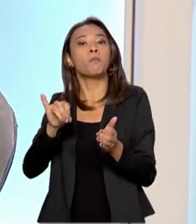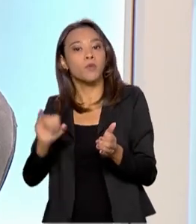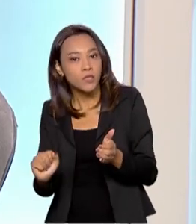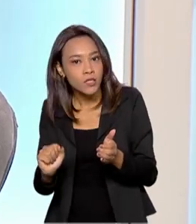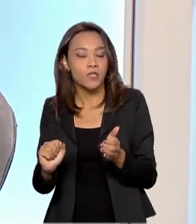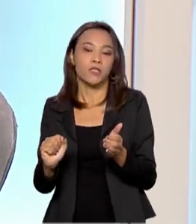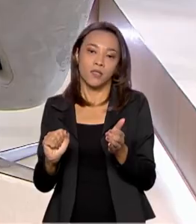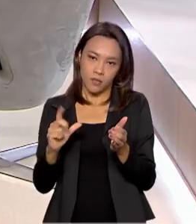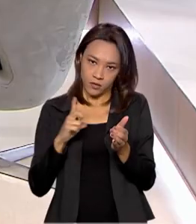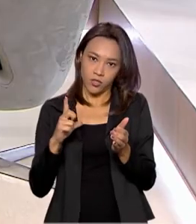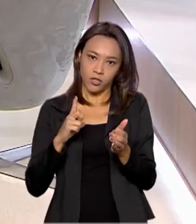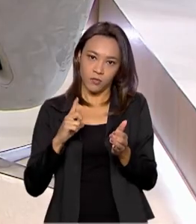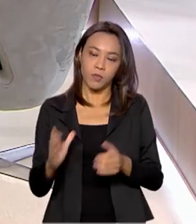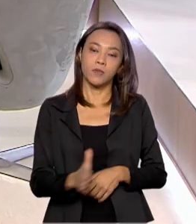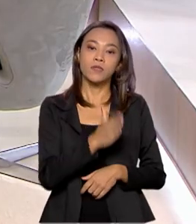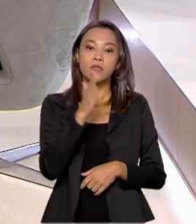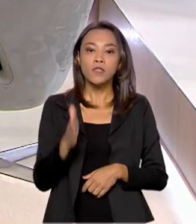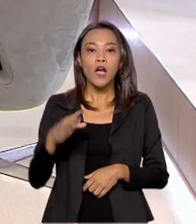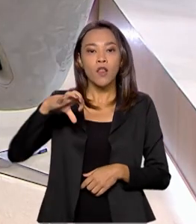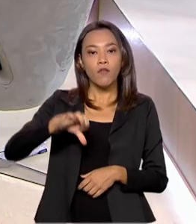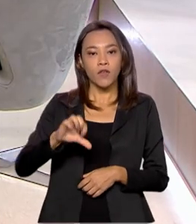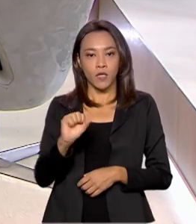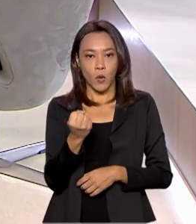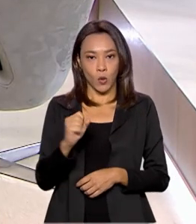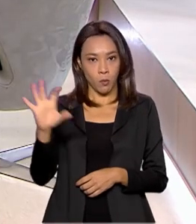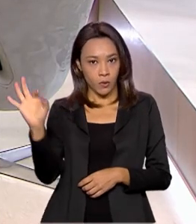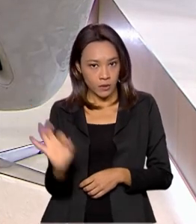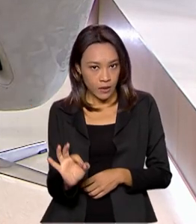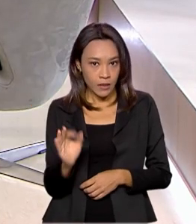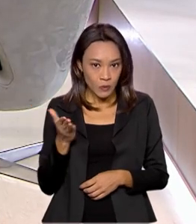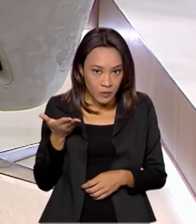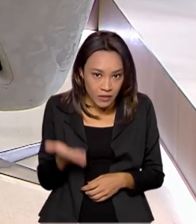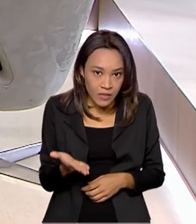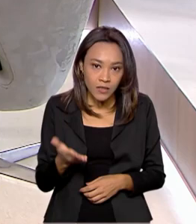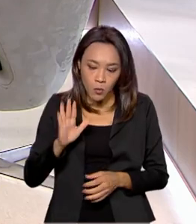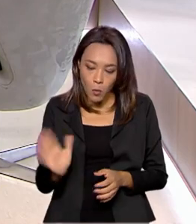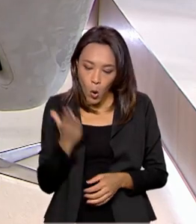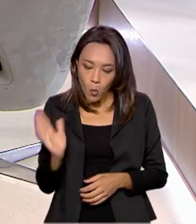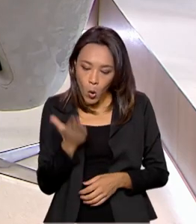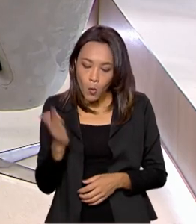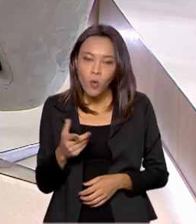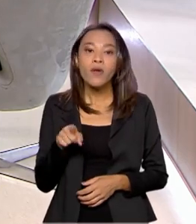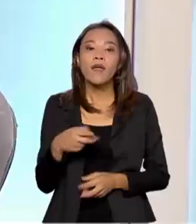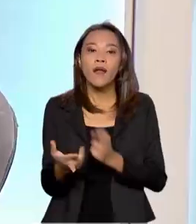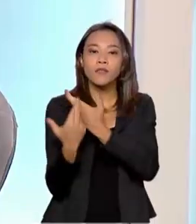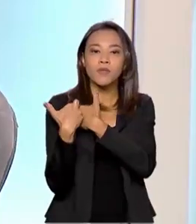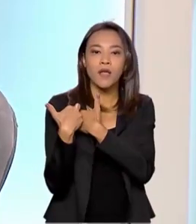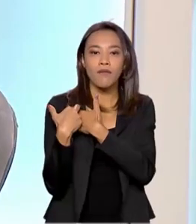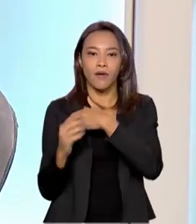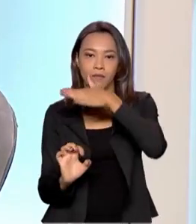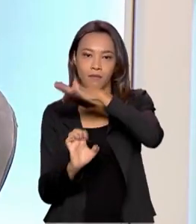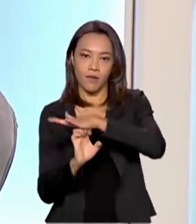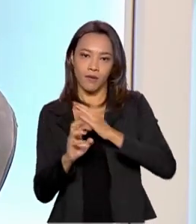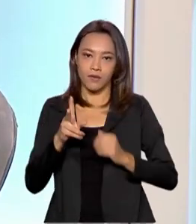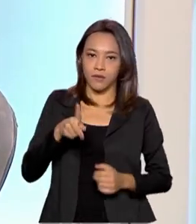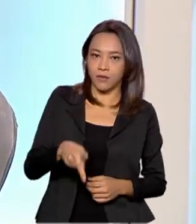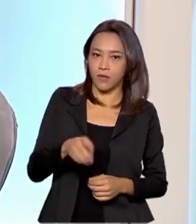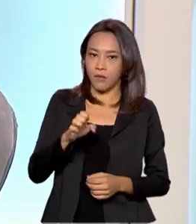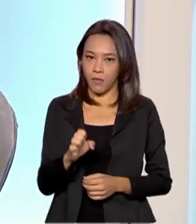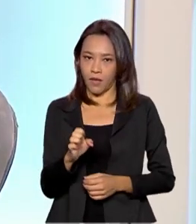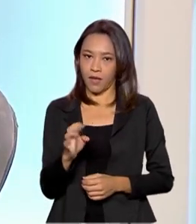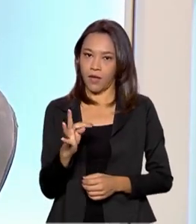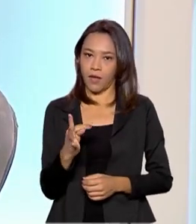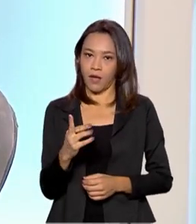processamento, sendo que 98% dessa capacidade de refino estava na mão da Petrobras, correto? Veja bem,